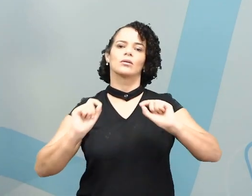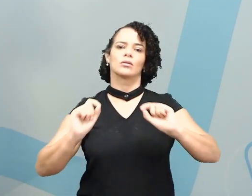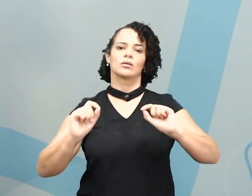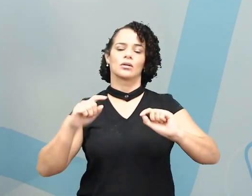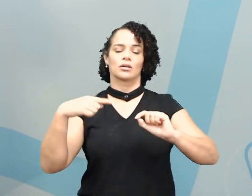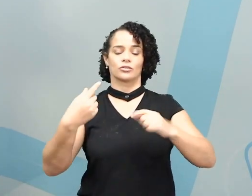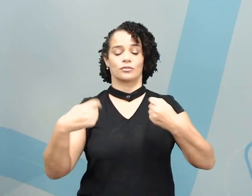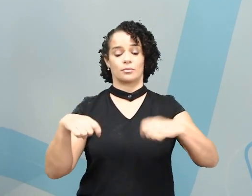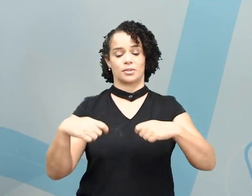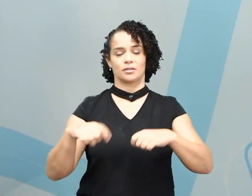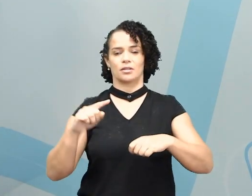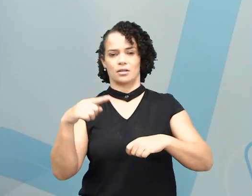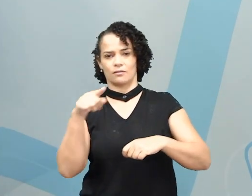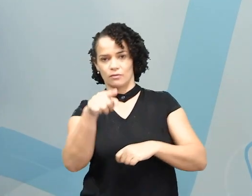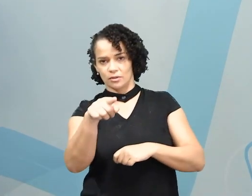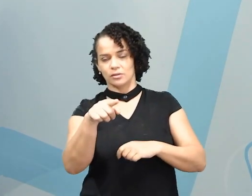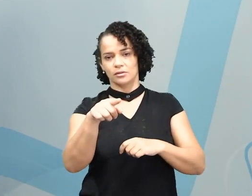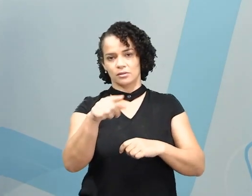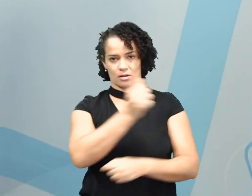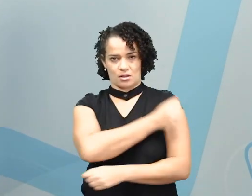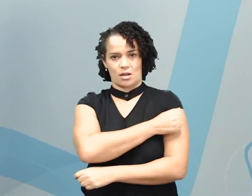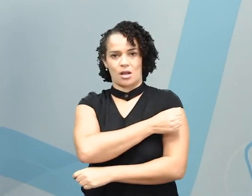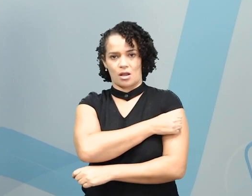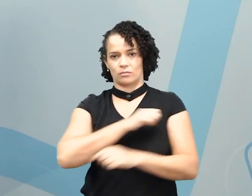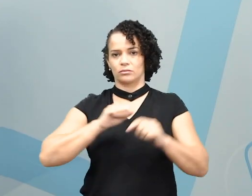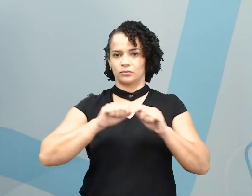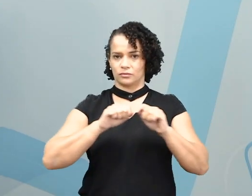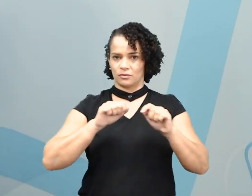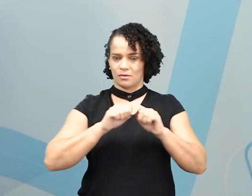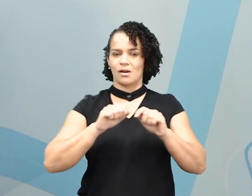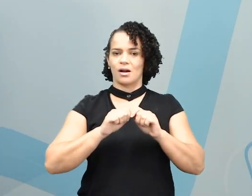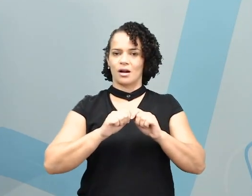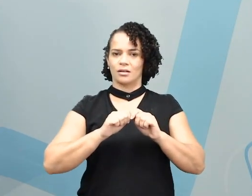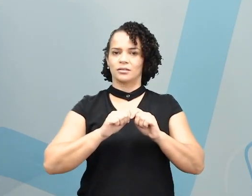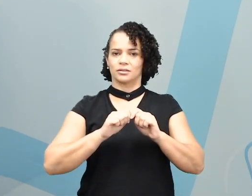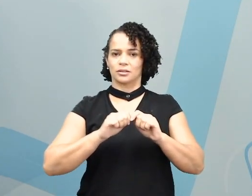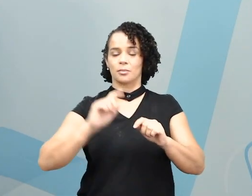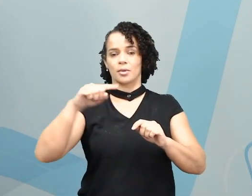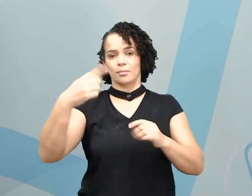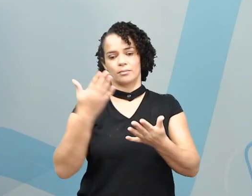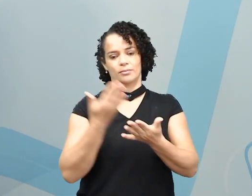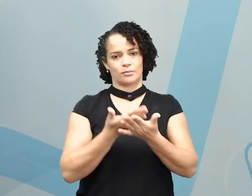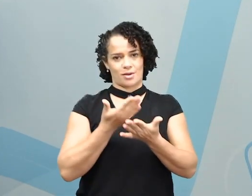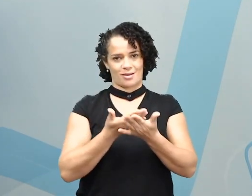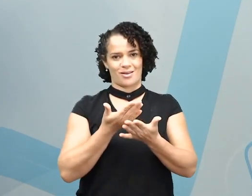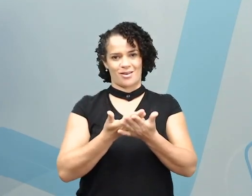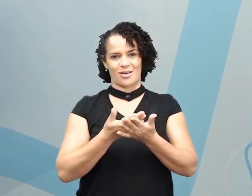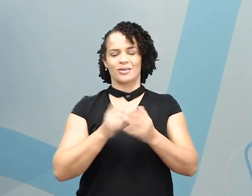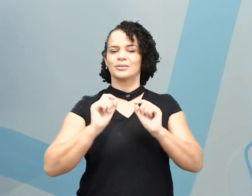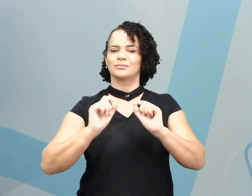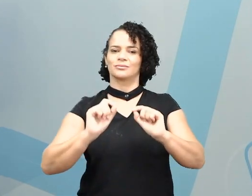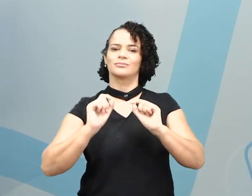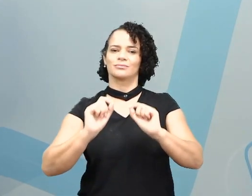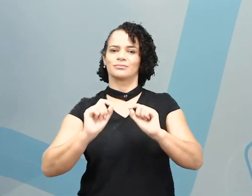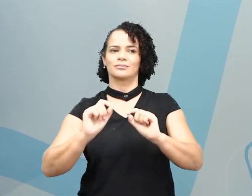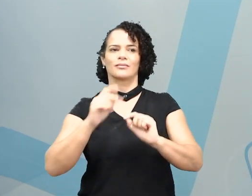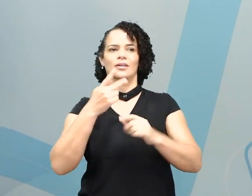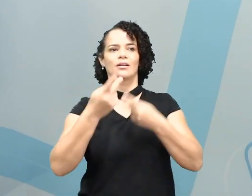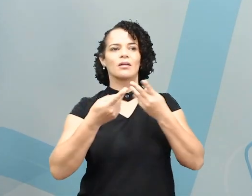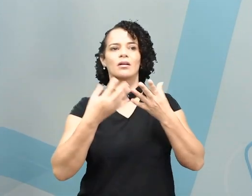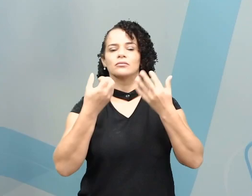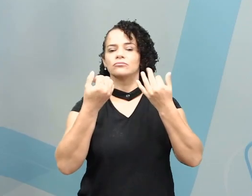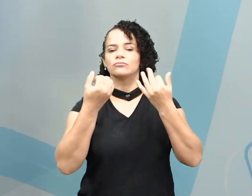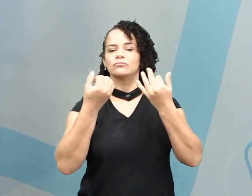gente vai precisar que você, aluno aplicado, responda para a próxima aula, é justamente dizer